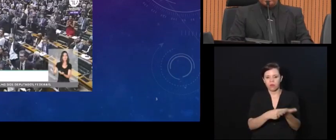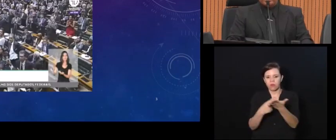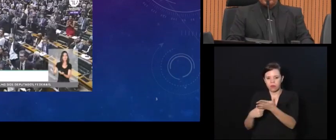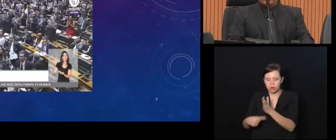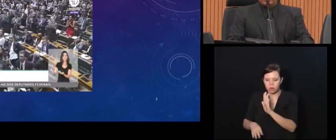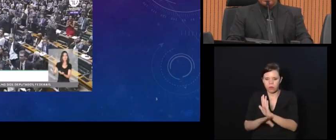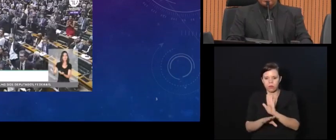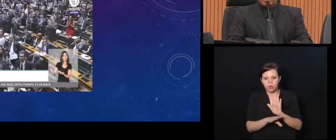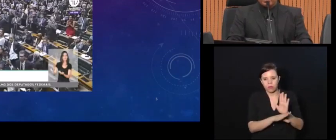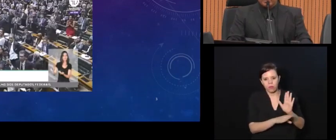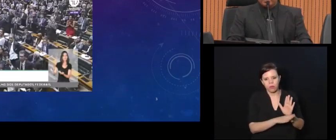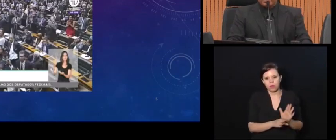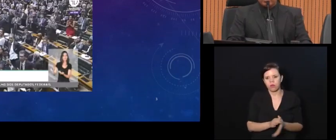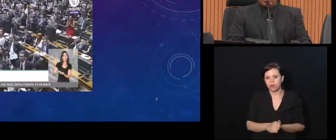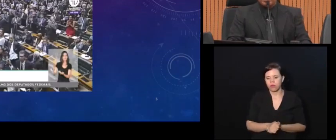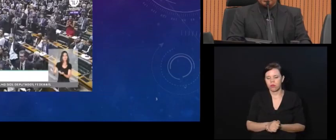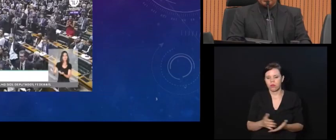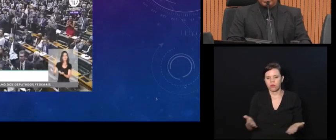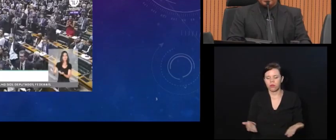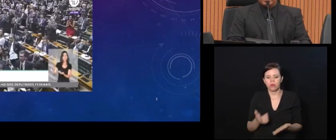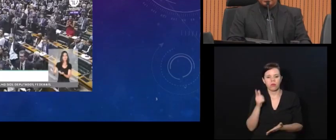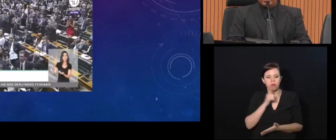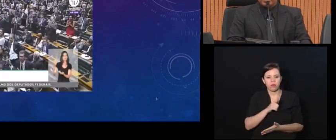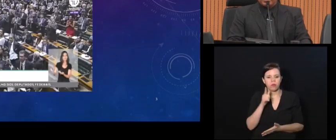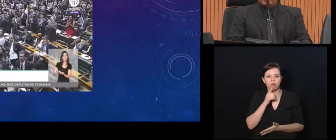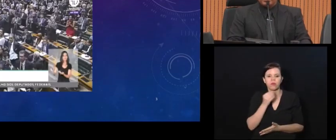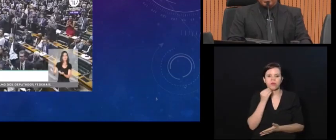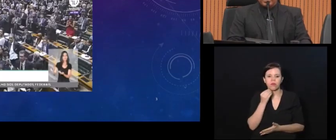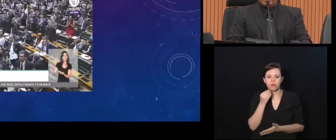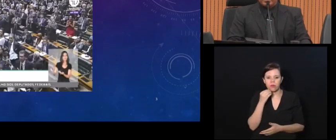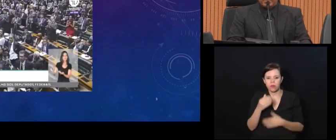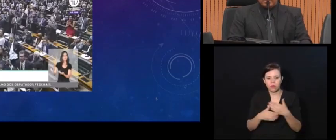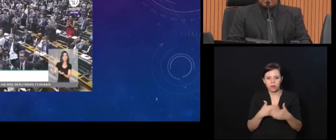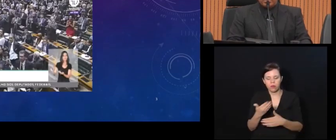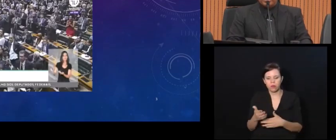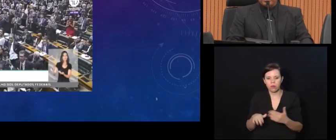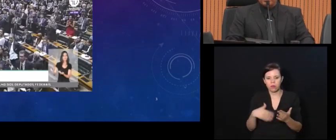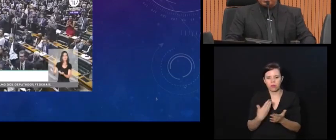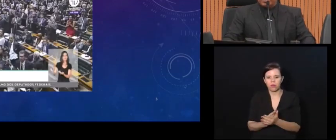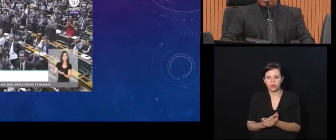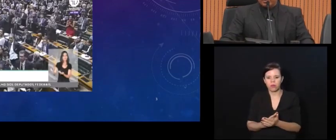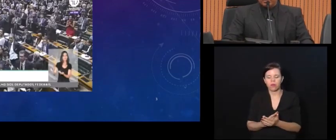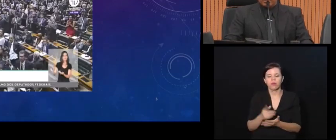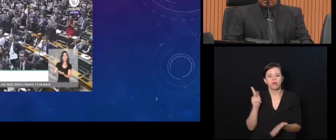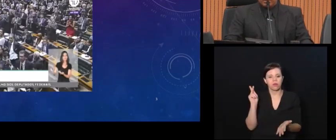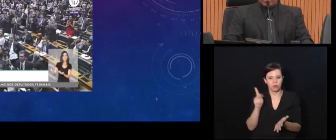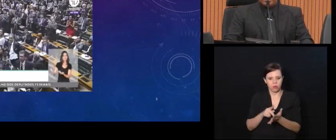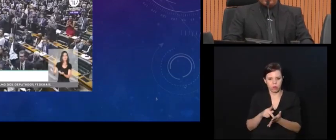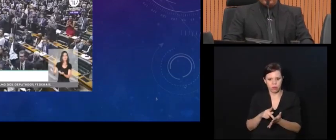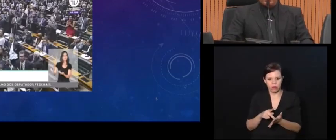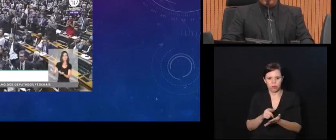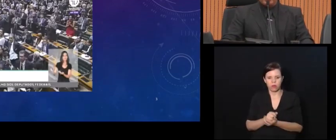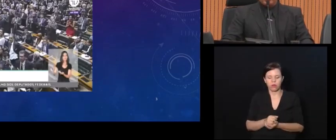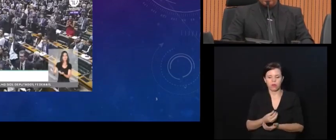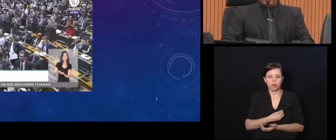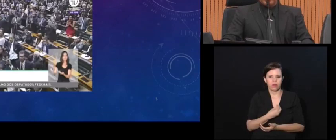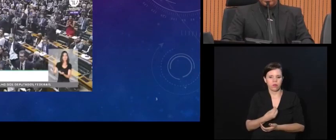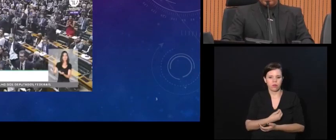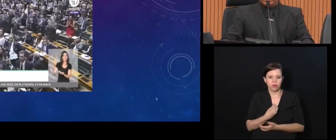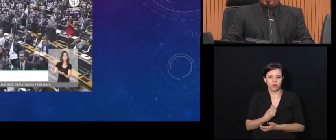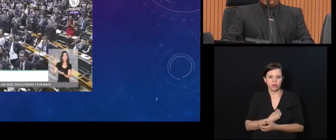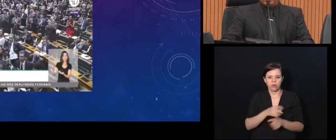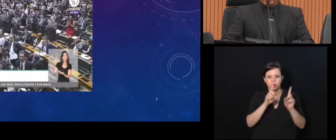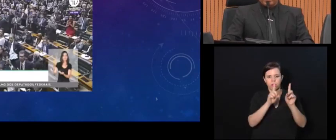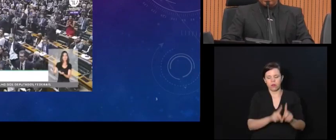a pessoa a percorrer os caminhos que vão chegar até lá. A grande verdade é que a vida de uma pessoa com